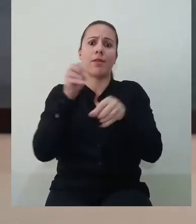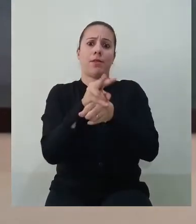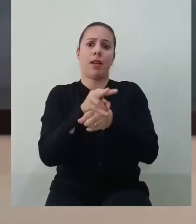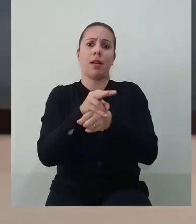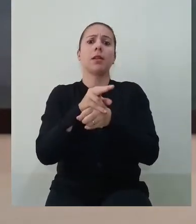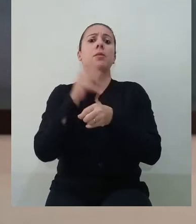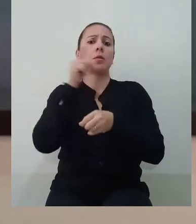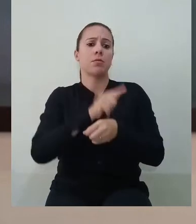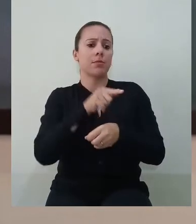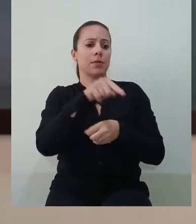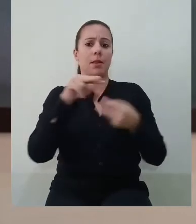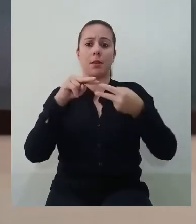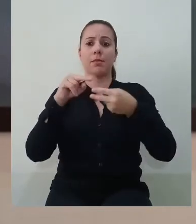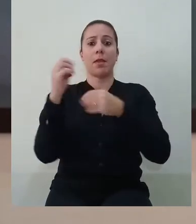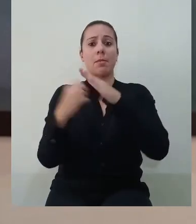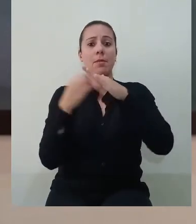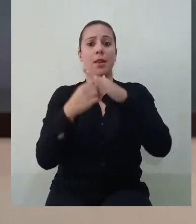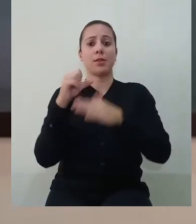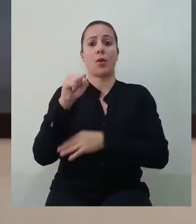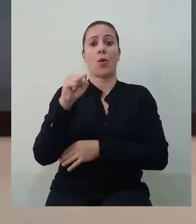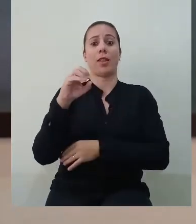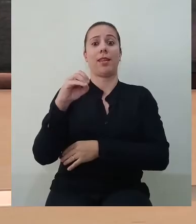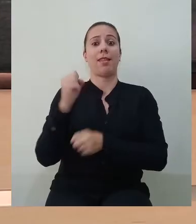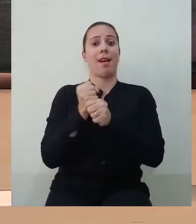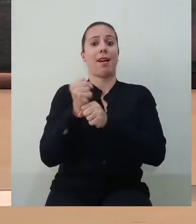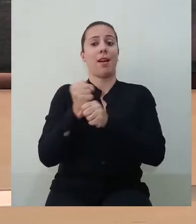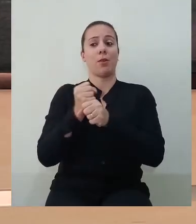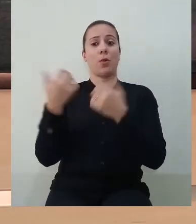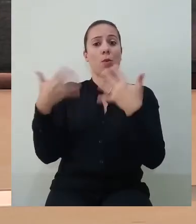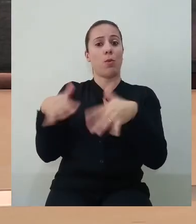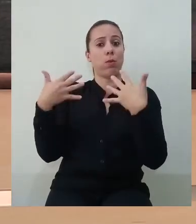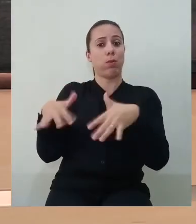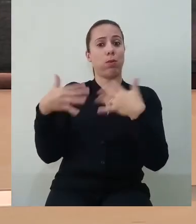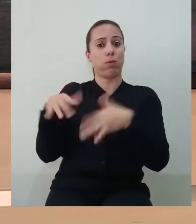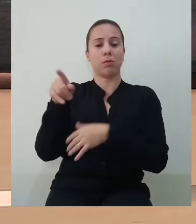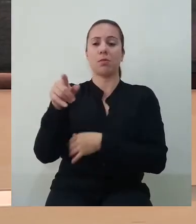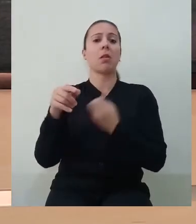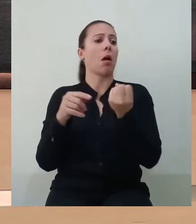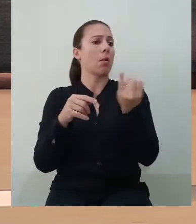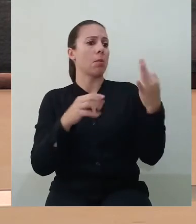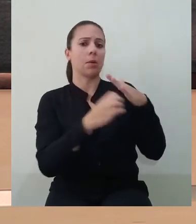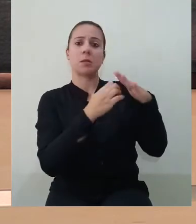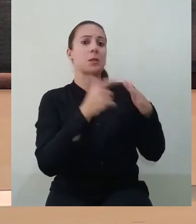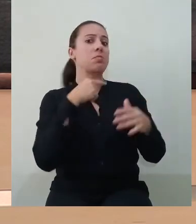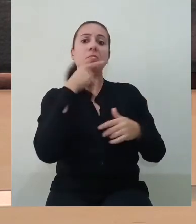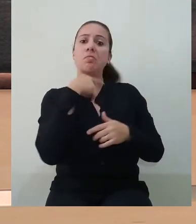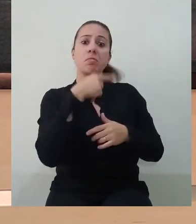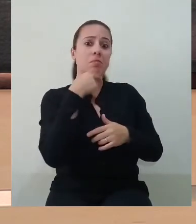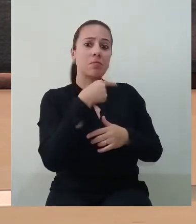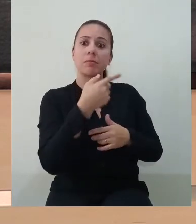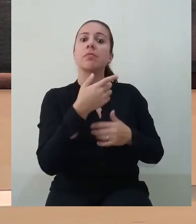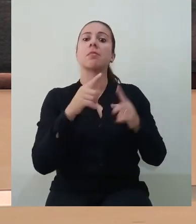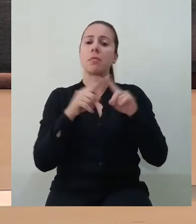abrir essa oportunidade para trabalhar nessa empresa que está completando 80 anos de vida e não são muitas empresas que chegam há